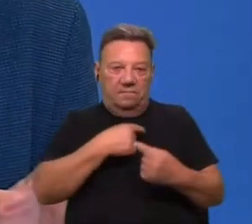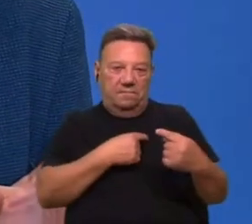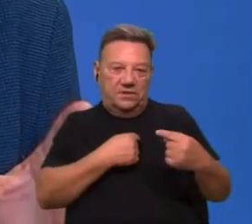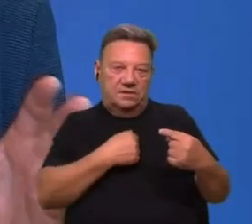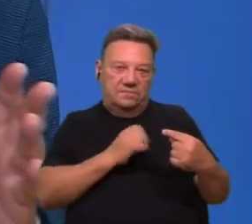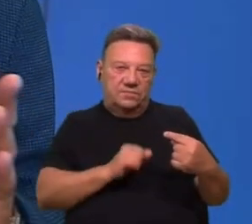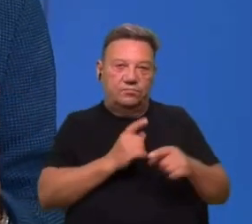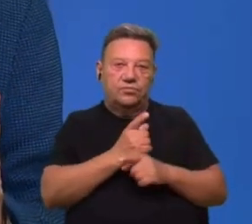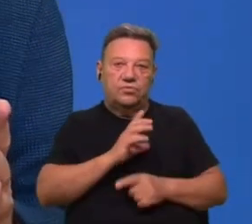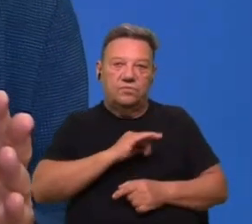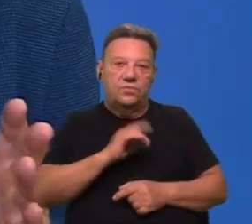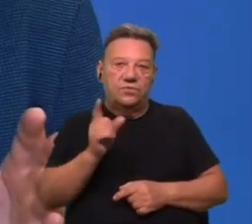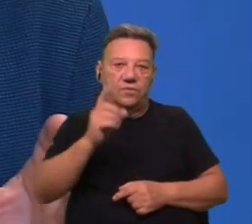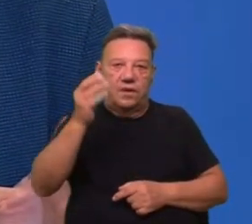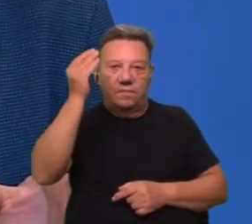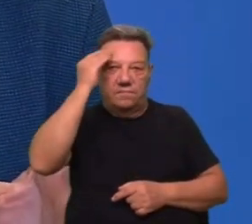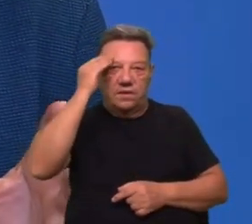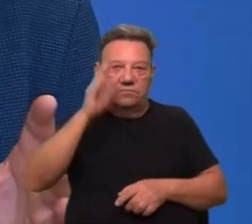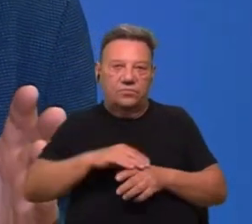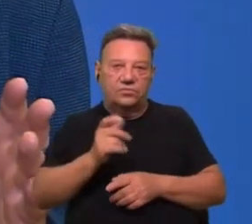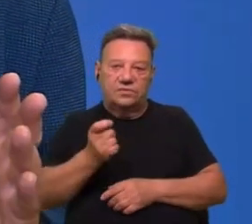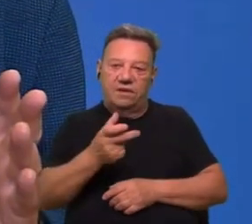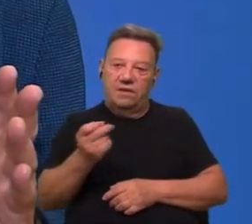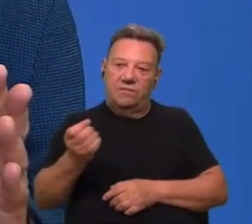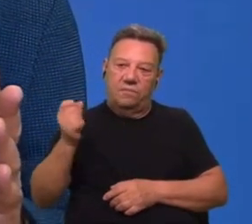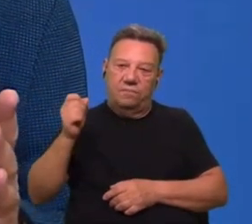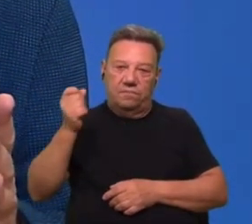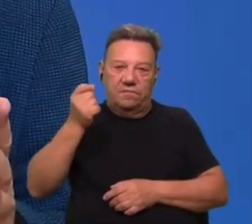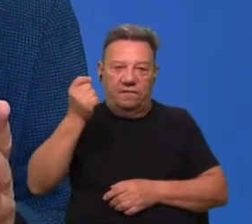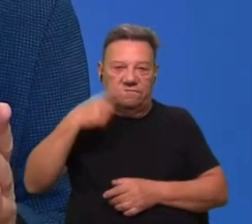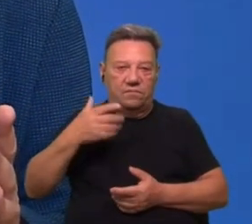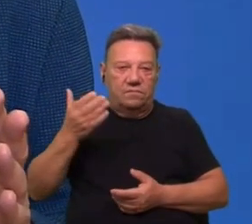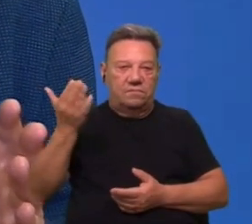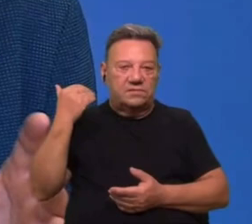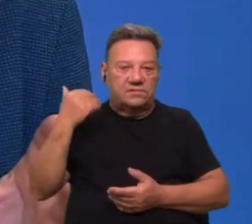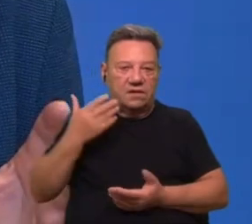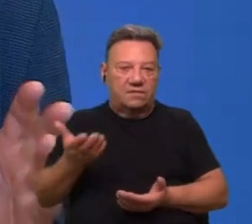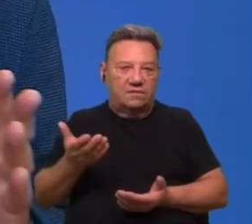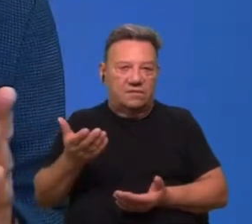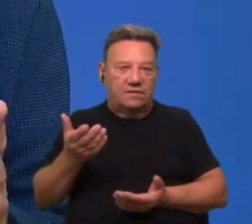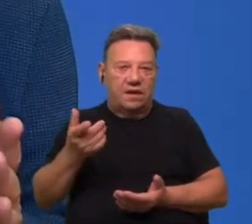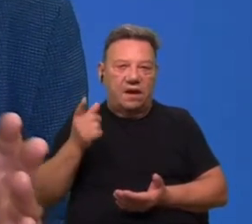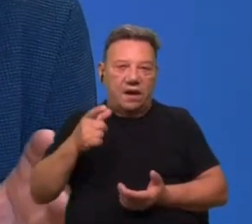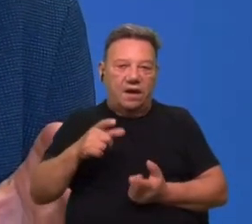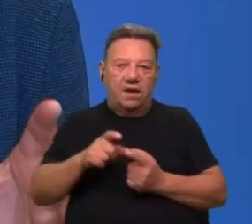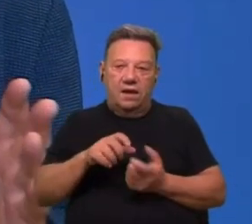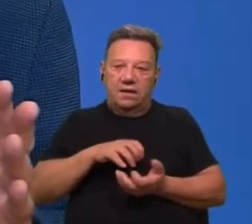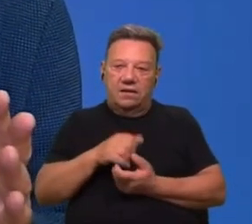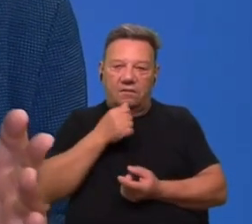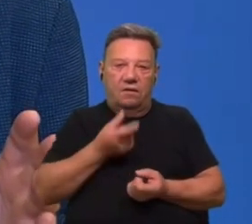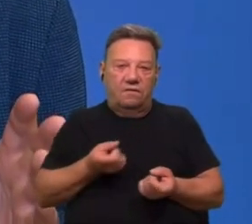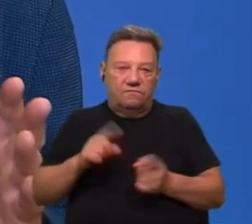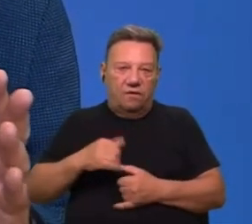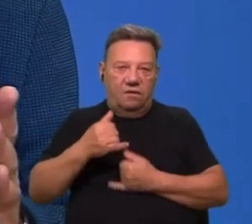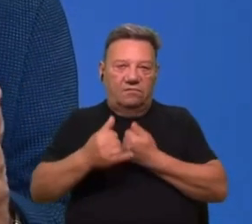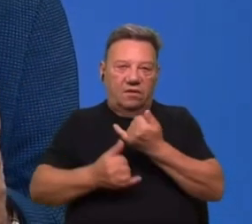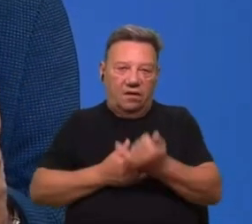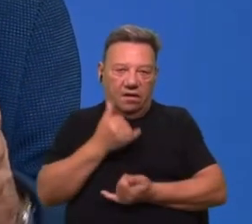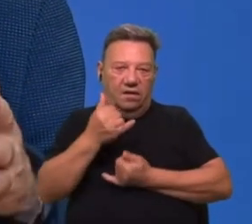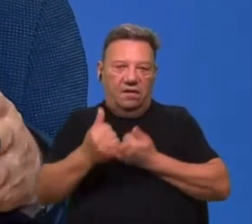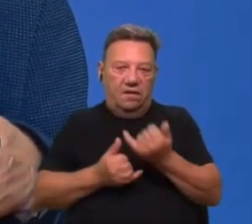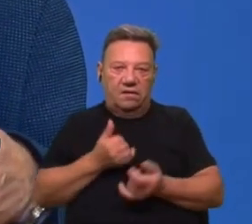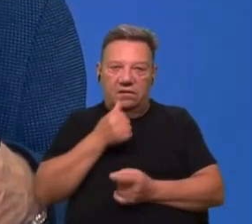porque o mundo não aprende as eras do passado. Há crises que revêm, que chegam.